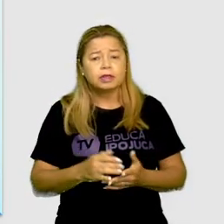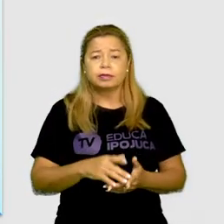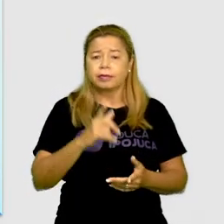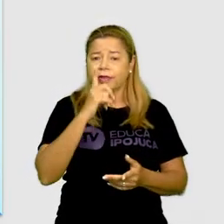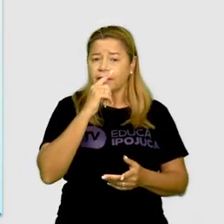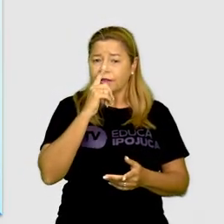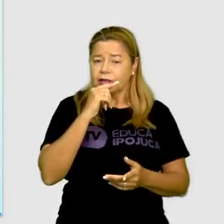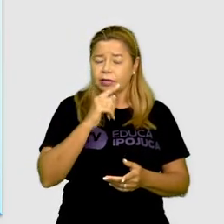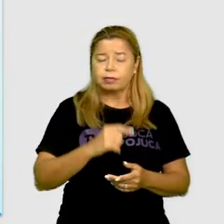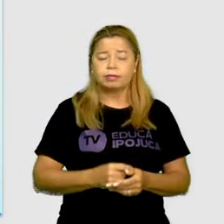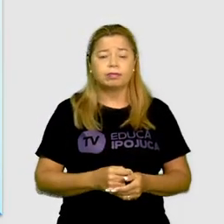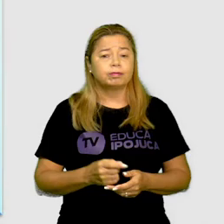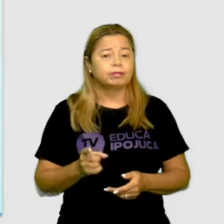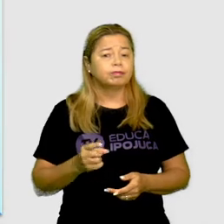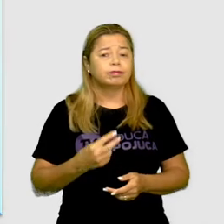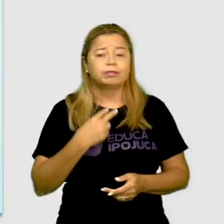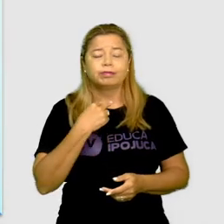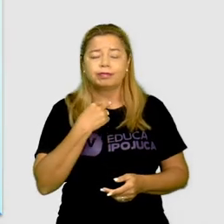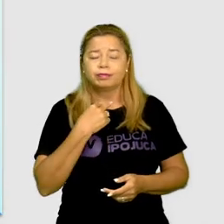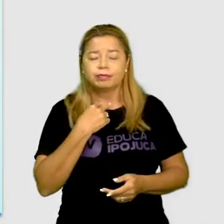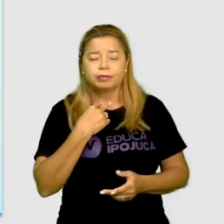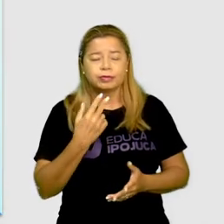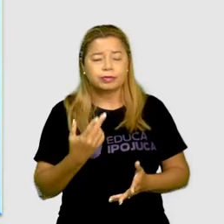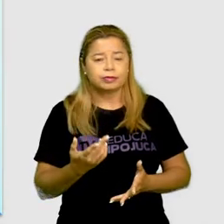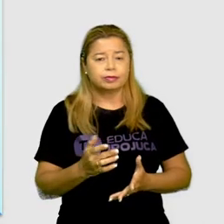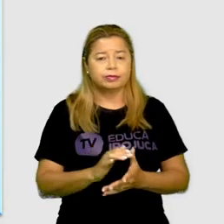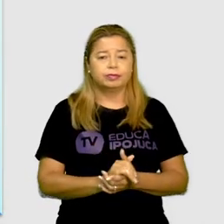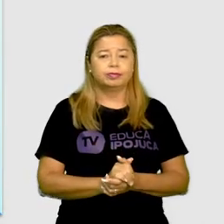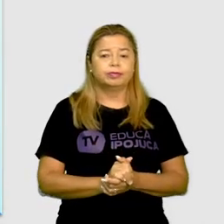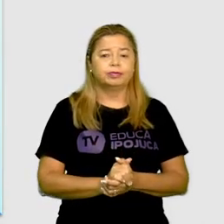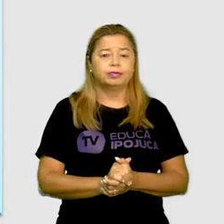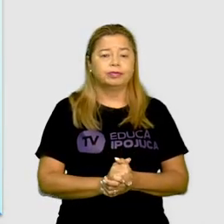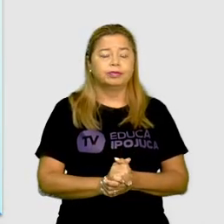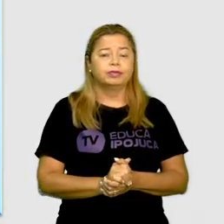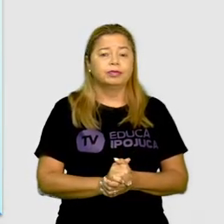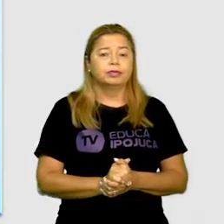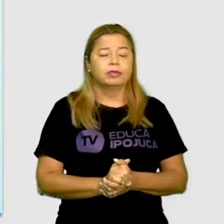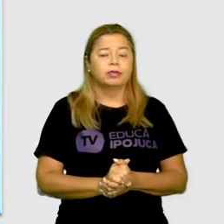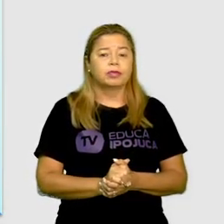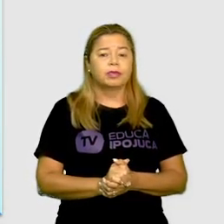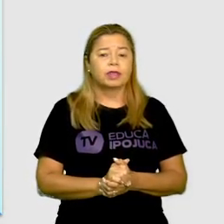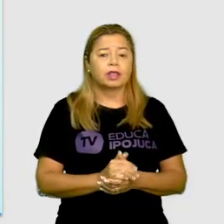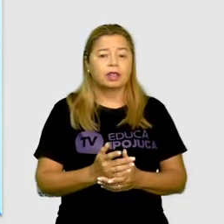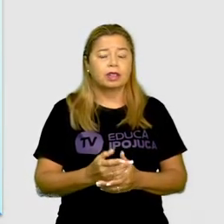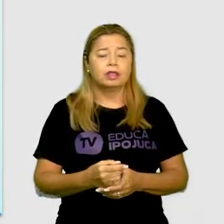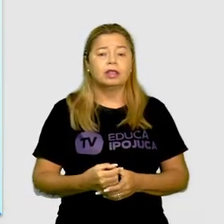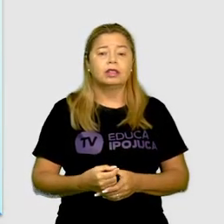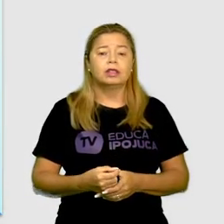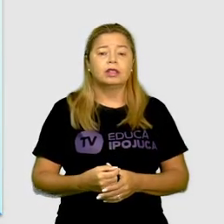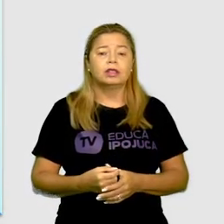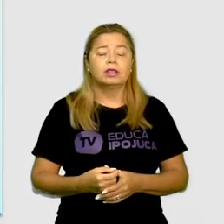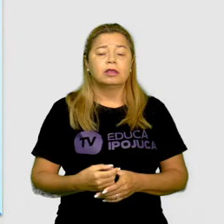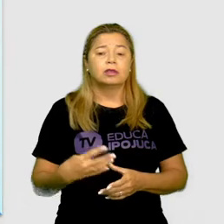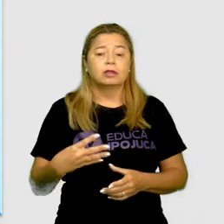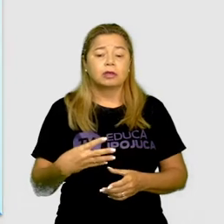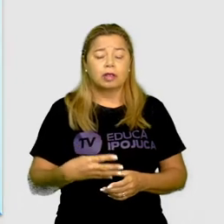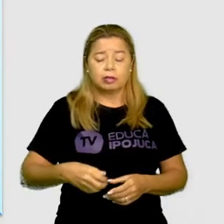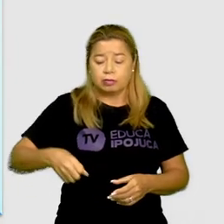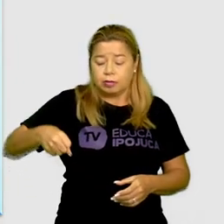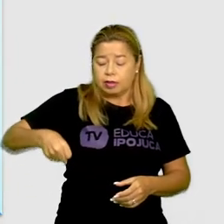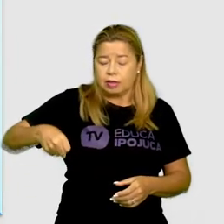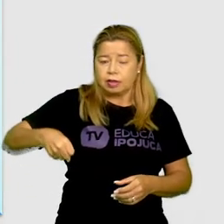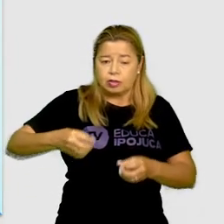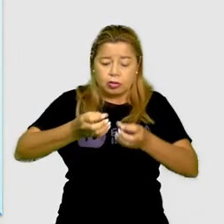litro. Tá bom? Lembrando que litro é de capacidade. E por último, aí tem uma cesta com ovos.